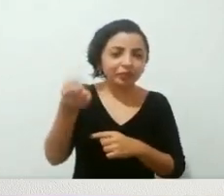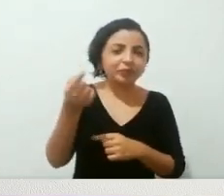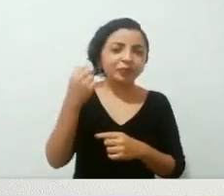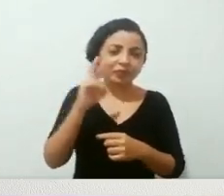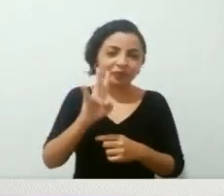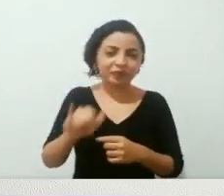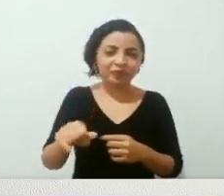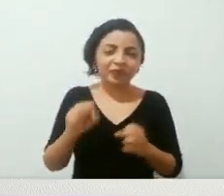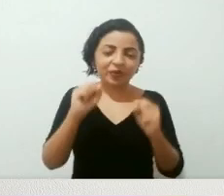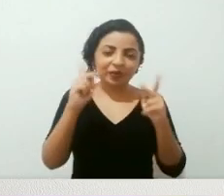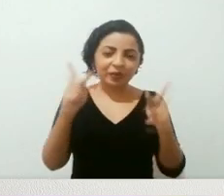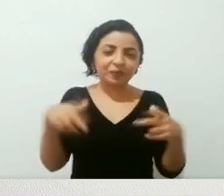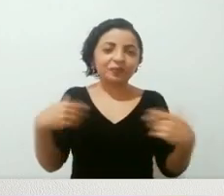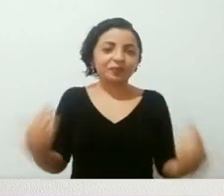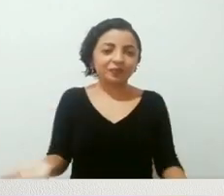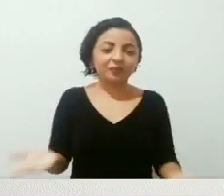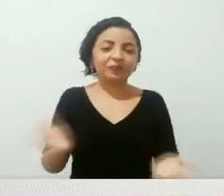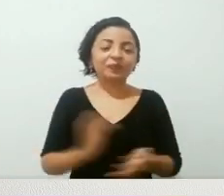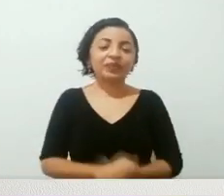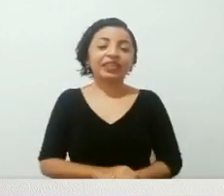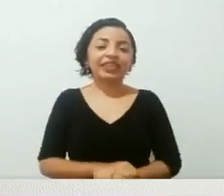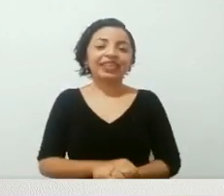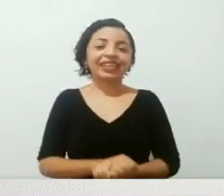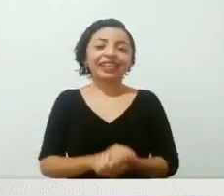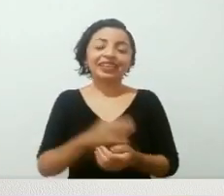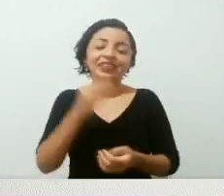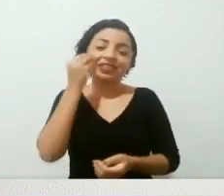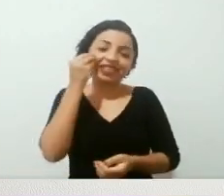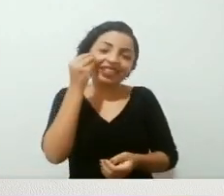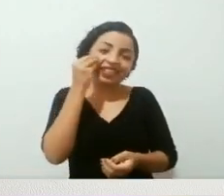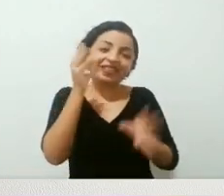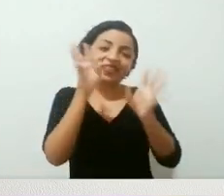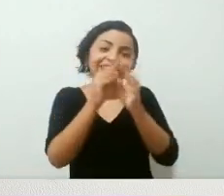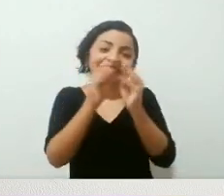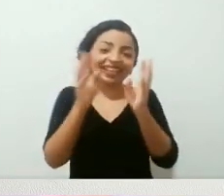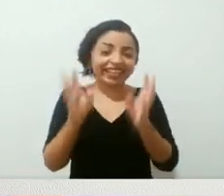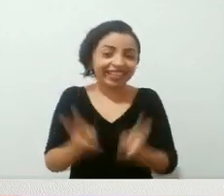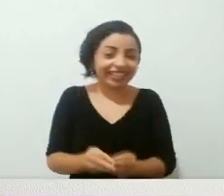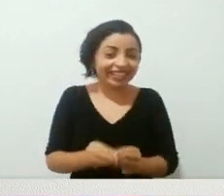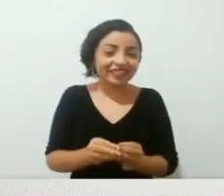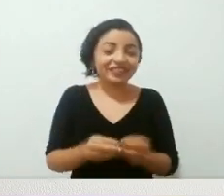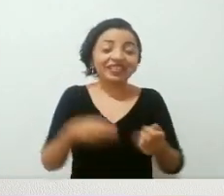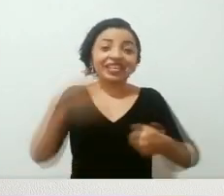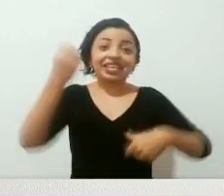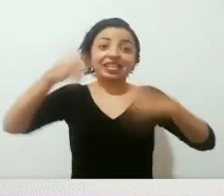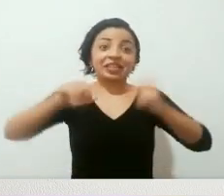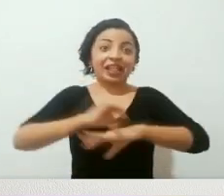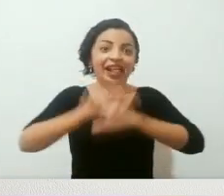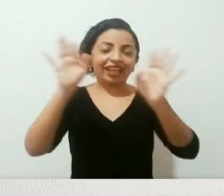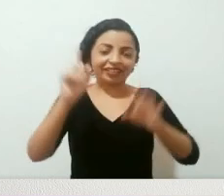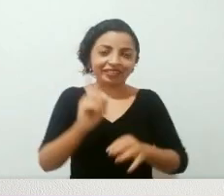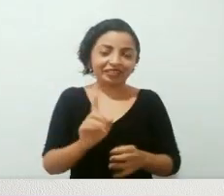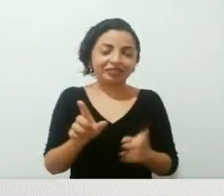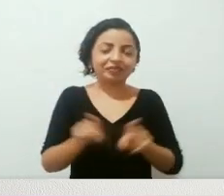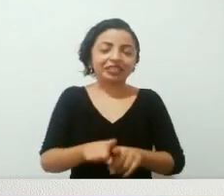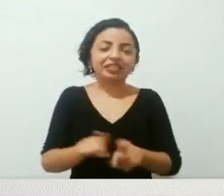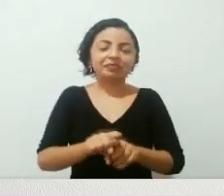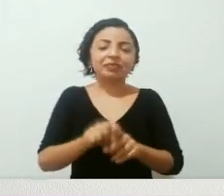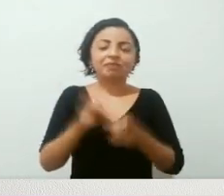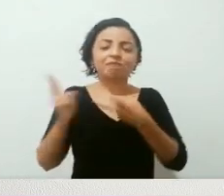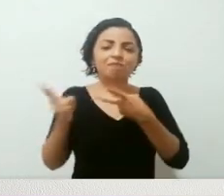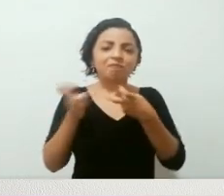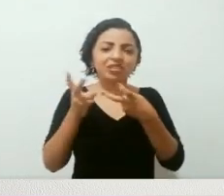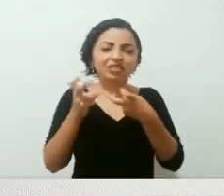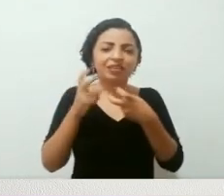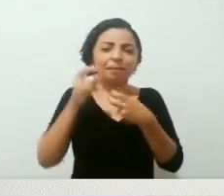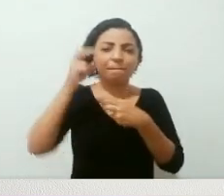pra vocês, então é isso pessoal, tentei mais uma vez, atribuir uma série de questões, que